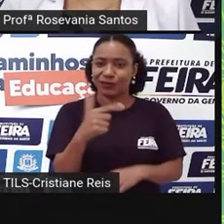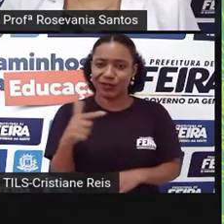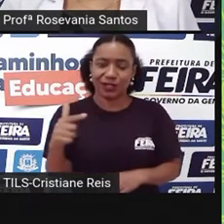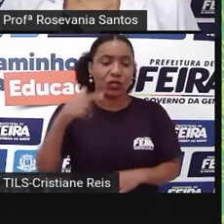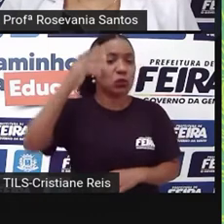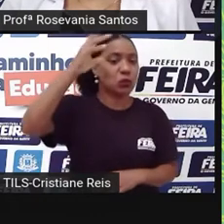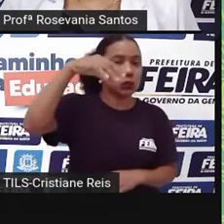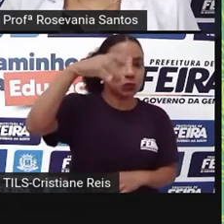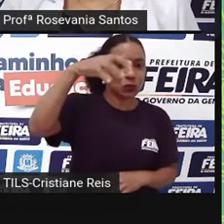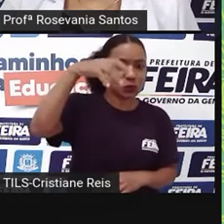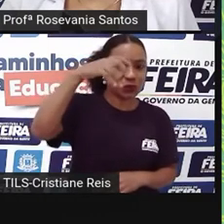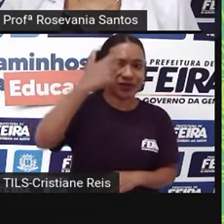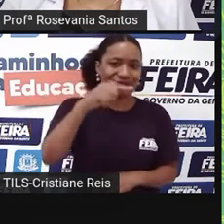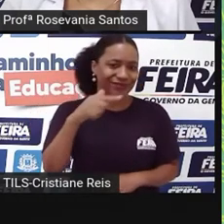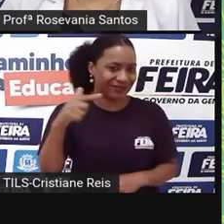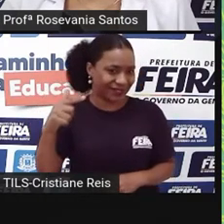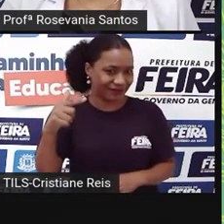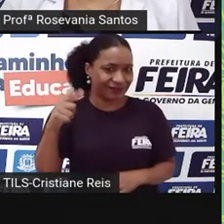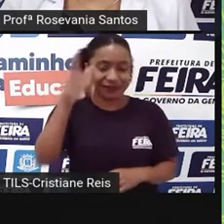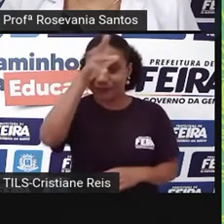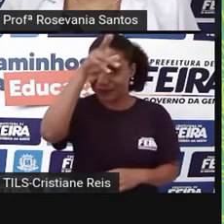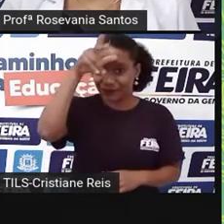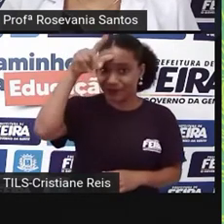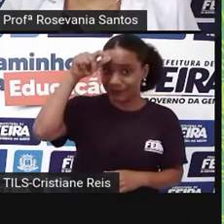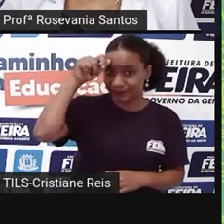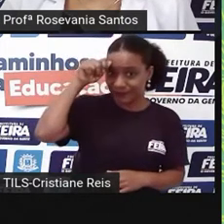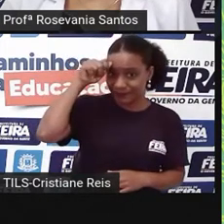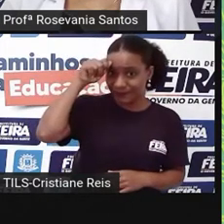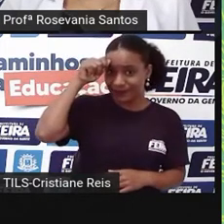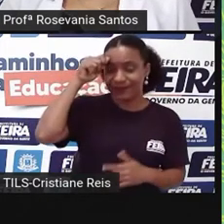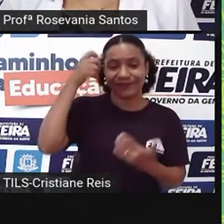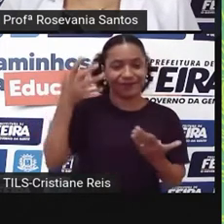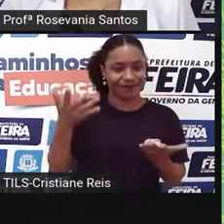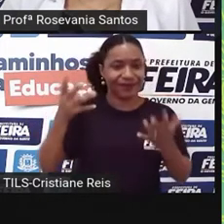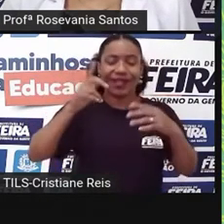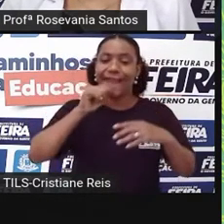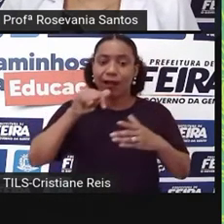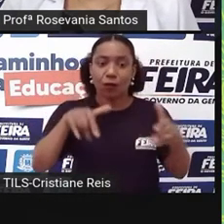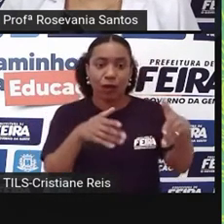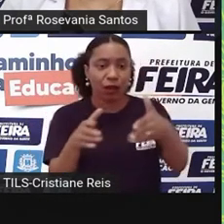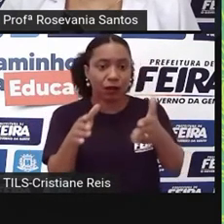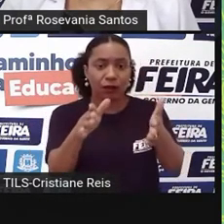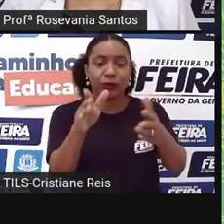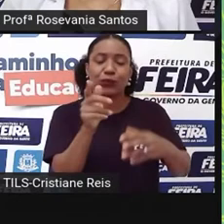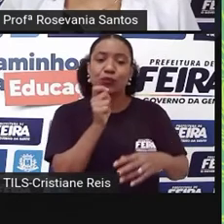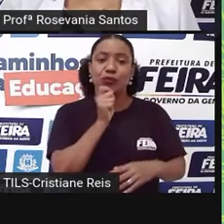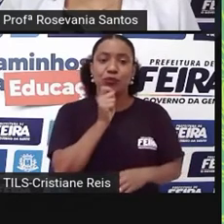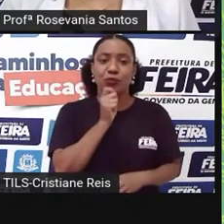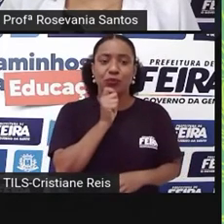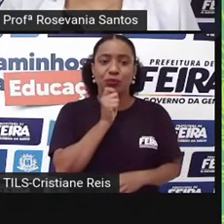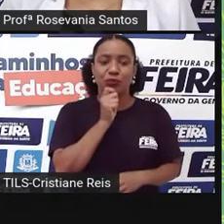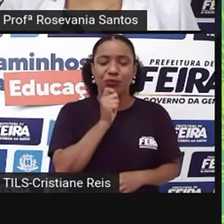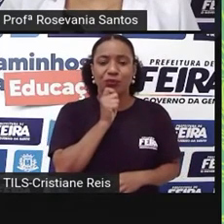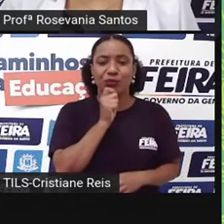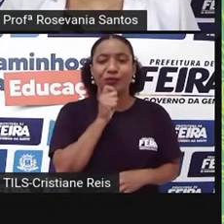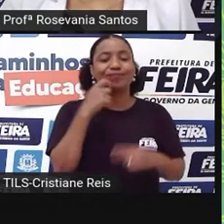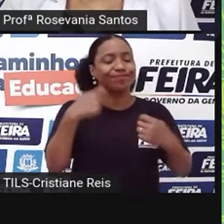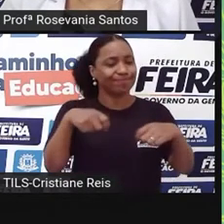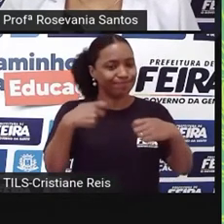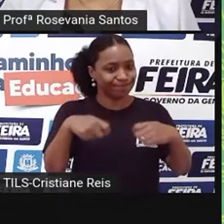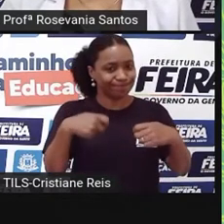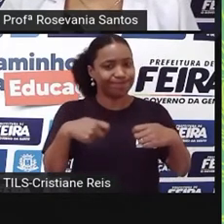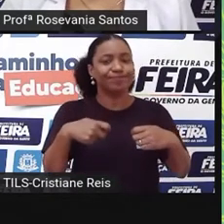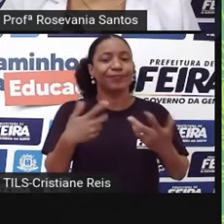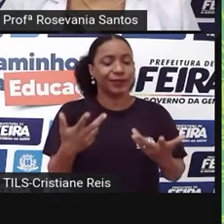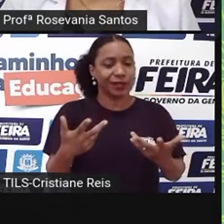chuva nem para alimentar a Amazônia, nem para alimentar os rios aqui da região sudeste, e nem para alimentar, no